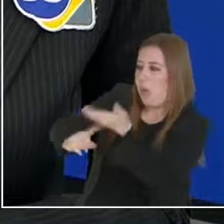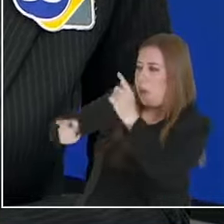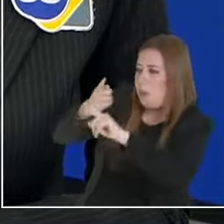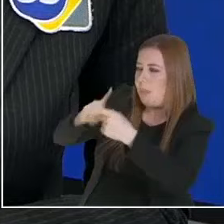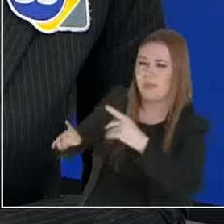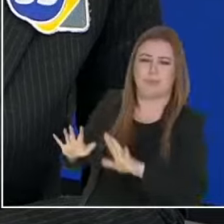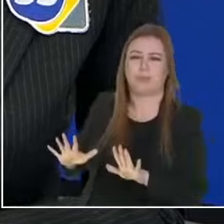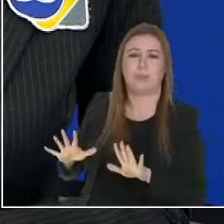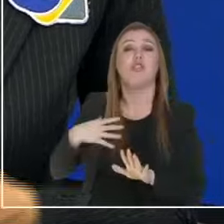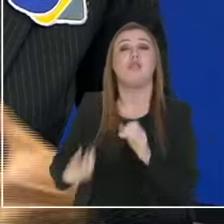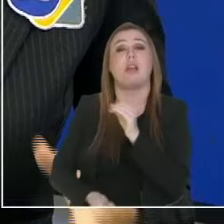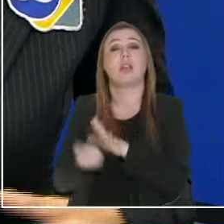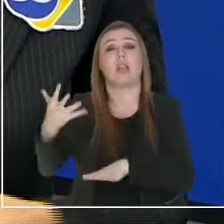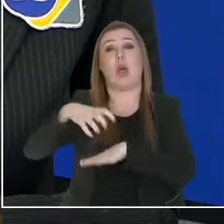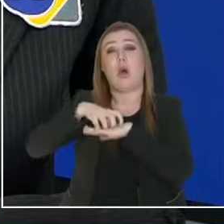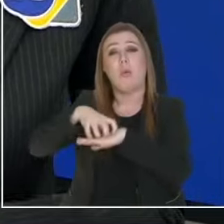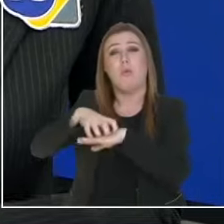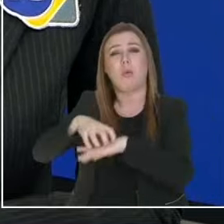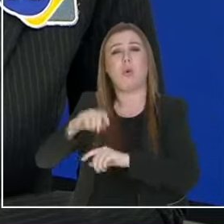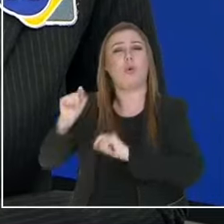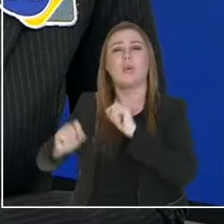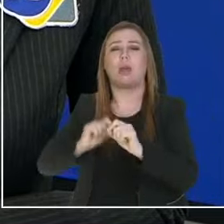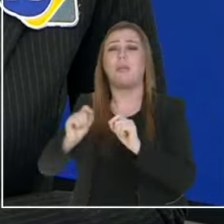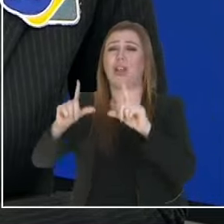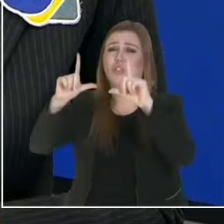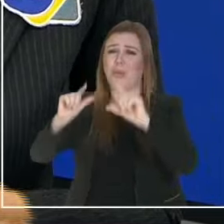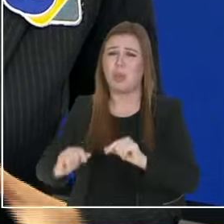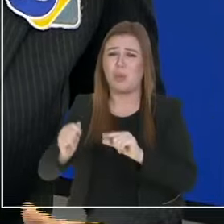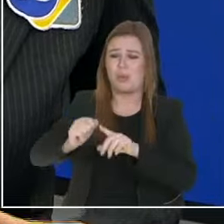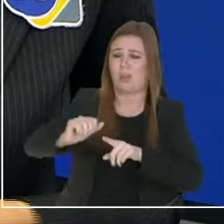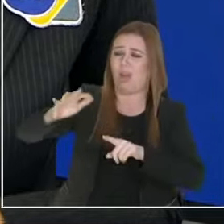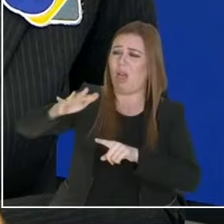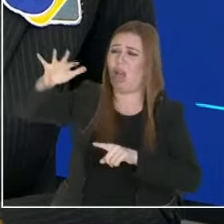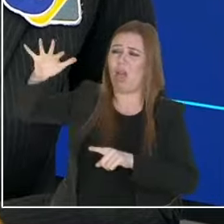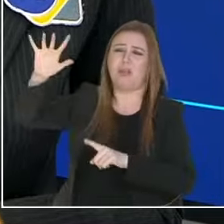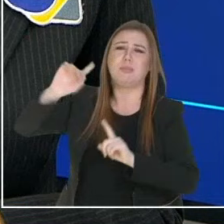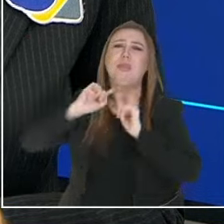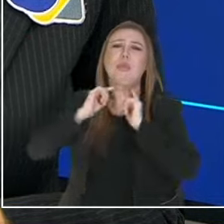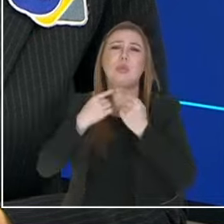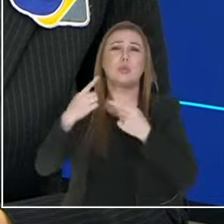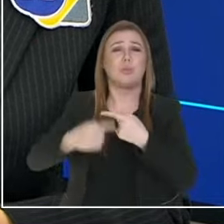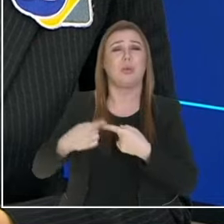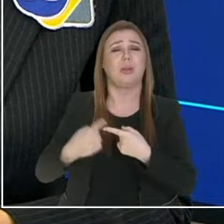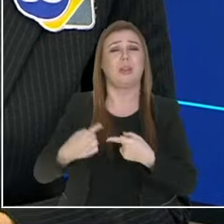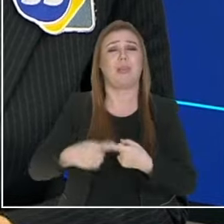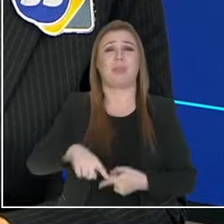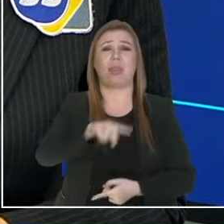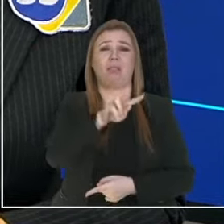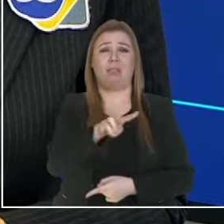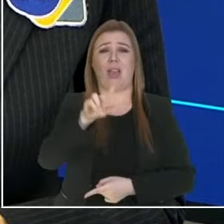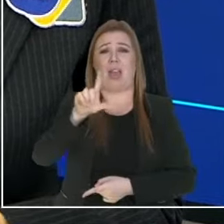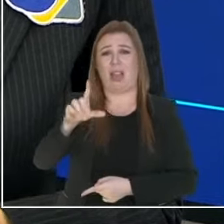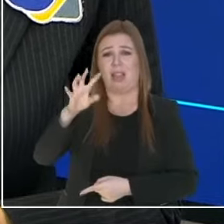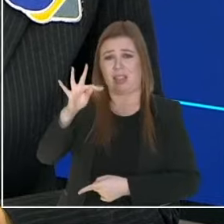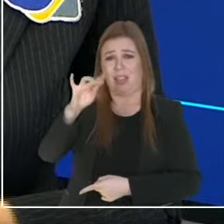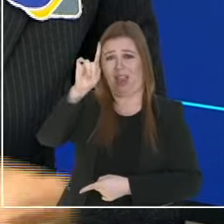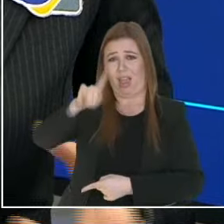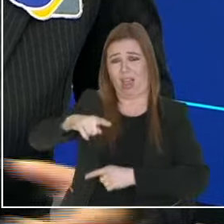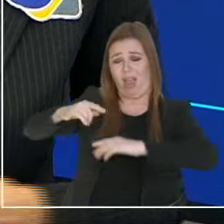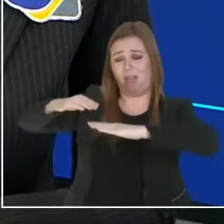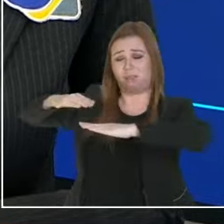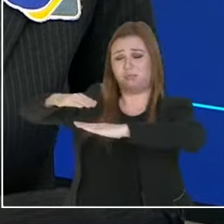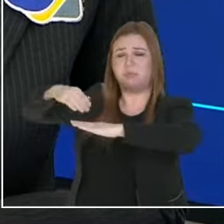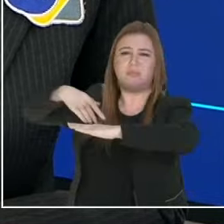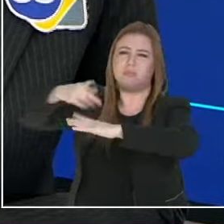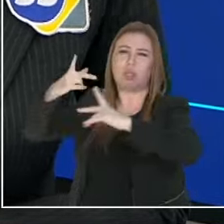modal, o que reduz a emissão de gases poluentes, porque o VLT é um veículo leve sobre trilhos e não tem